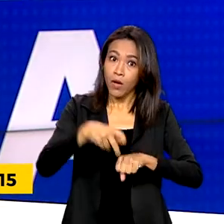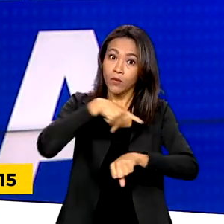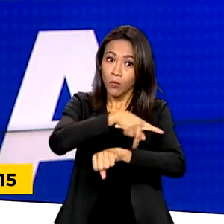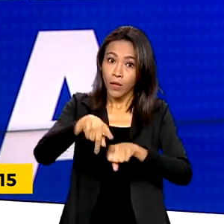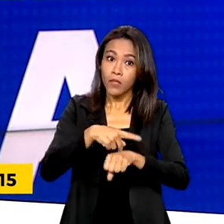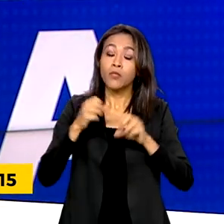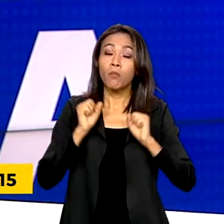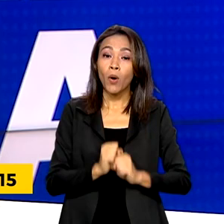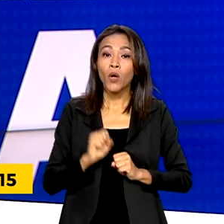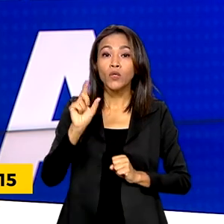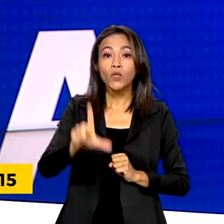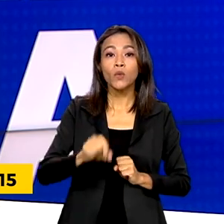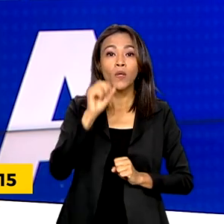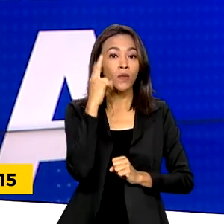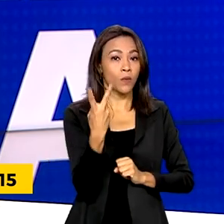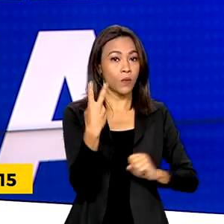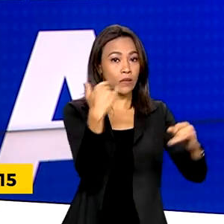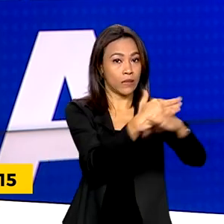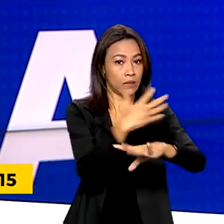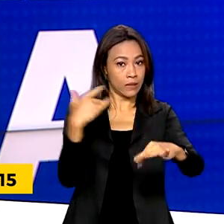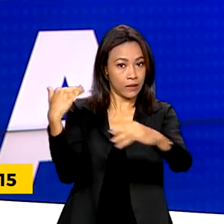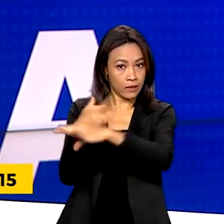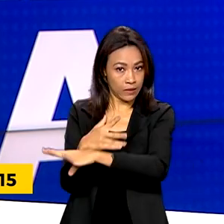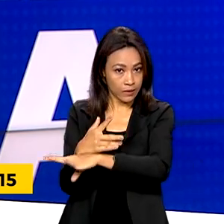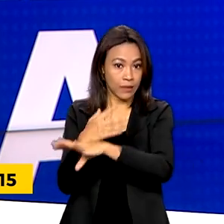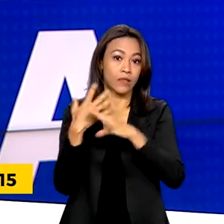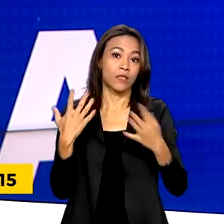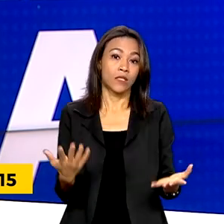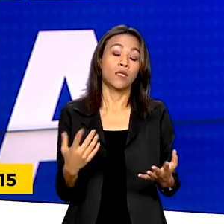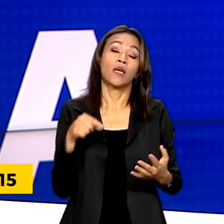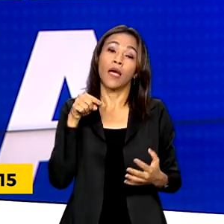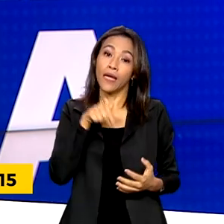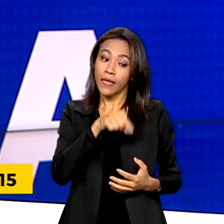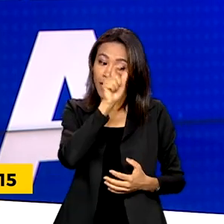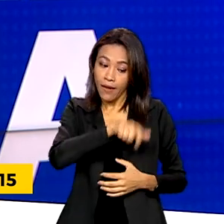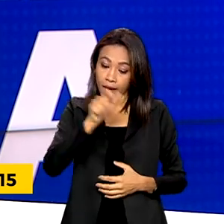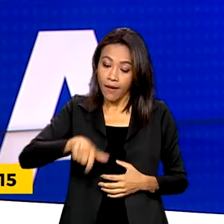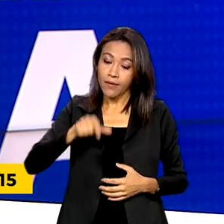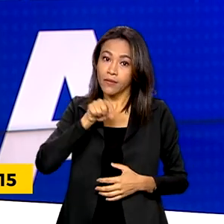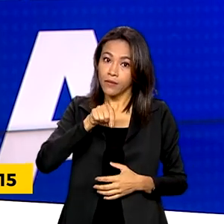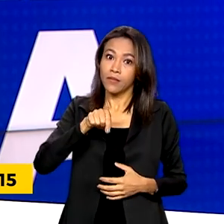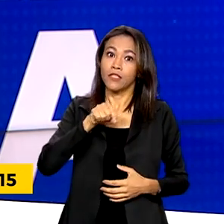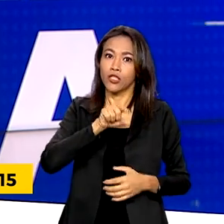indicar até dois locais de atuação. A previsão é que os selecionados comecem a trabalhar no final de junho.